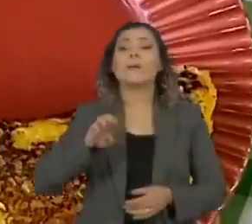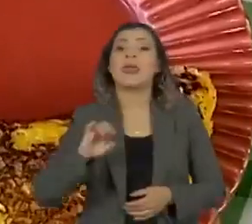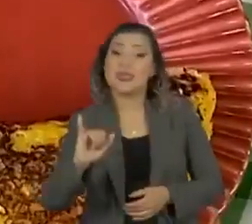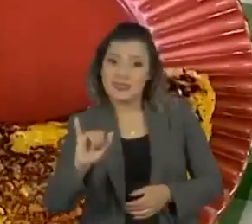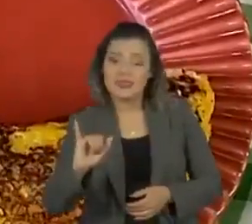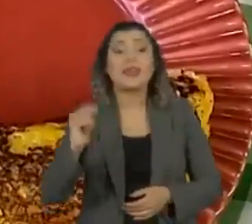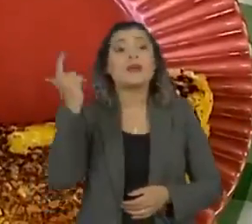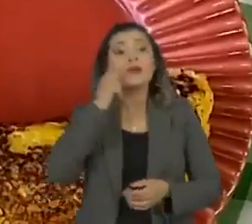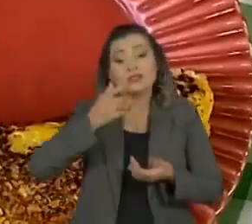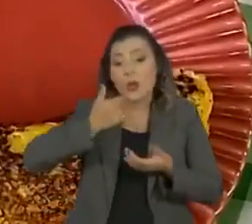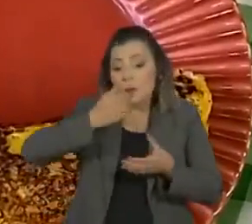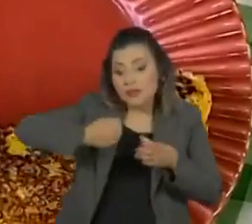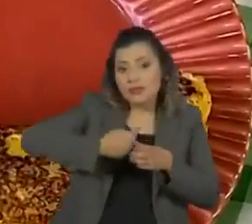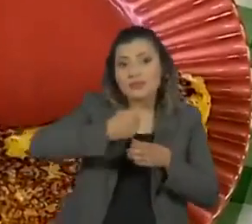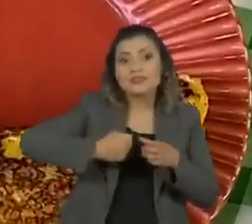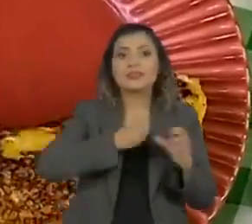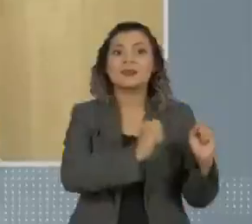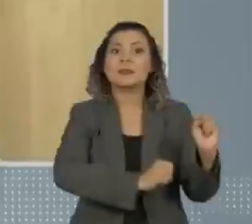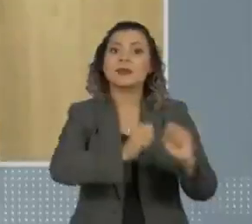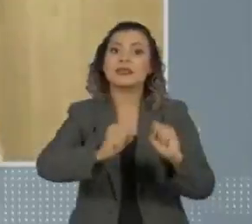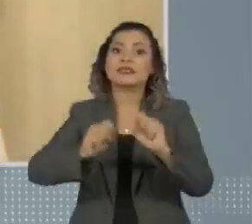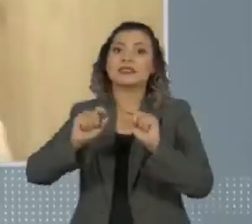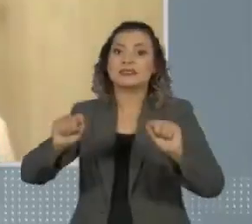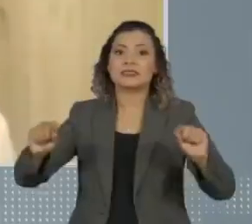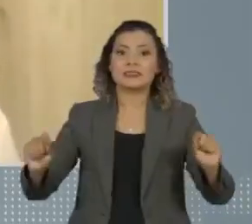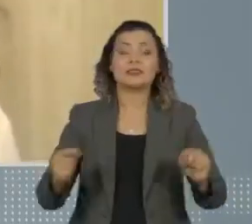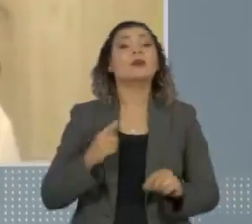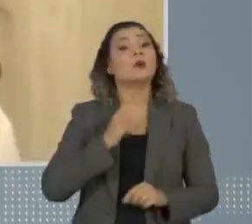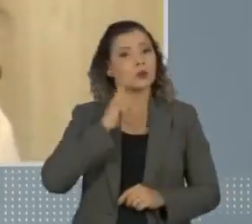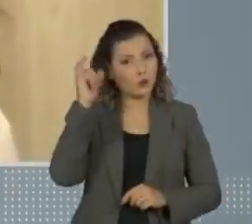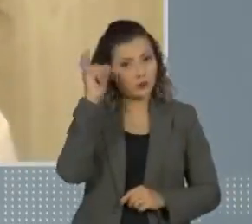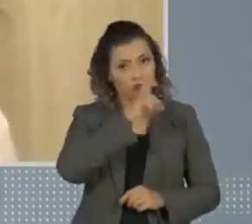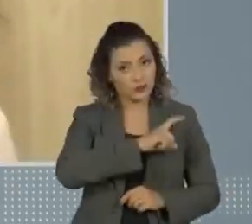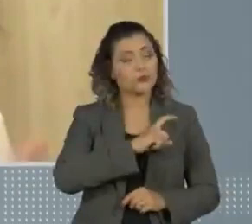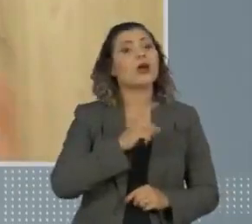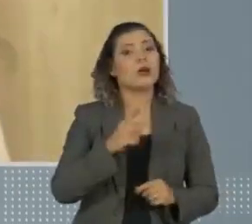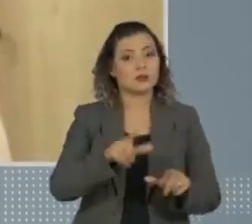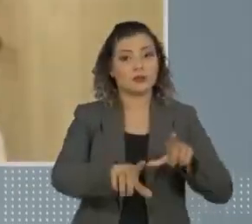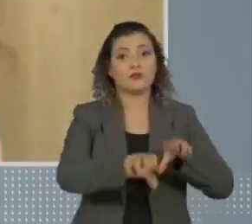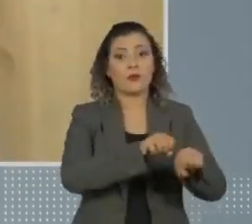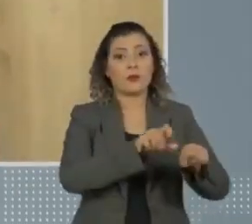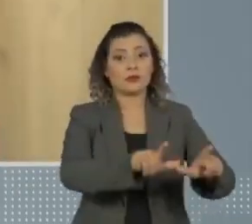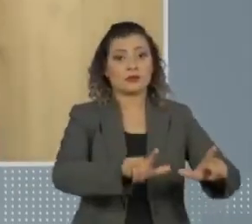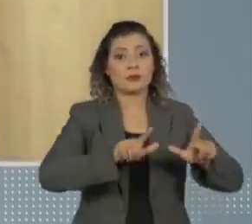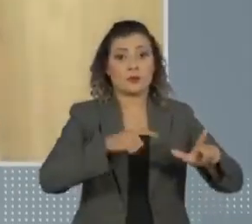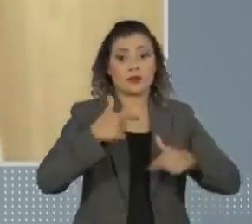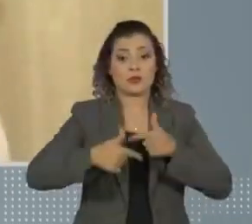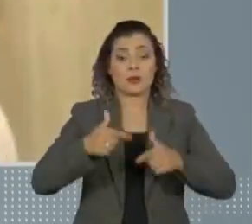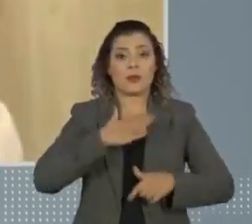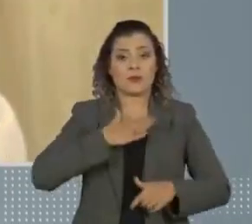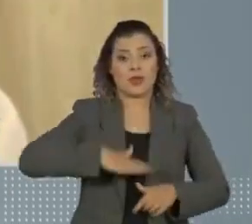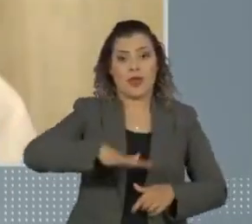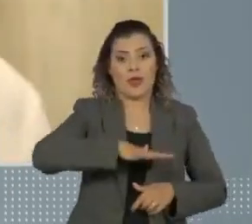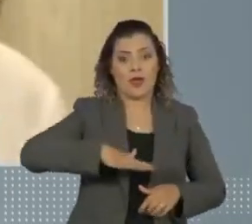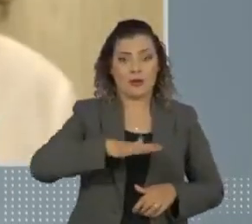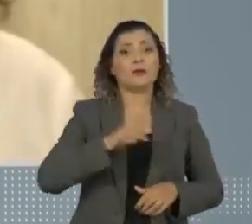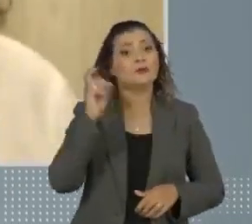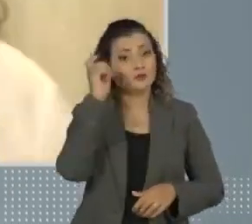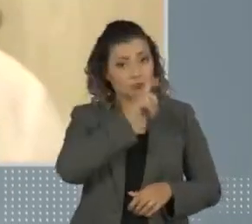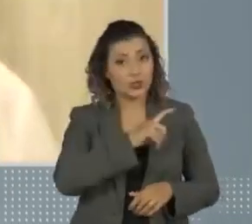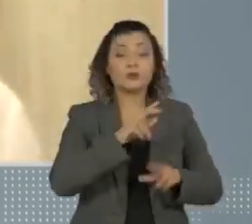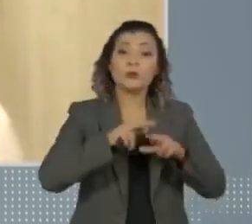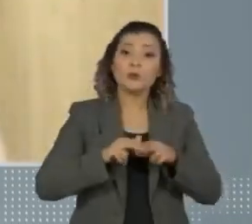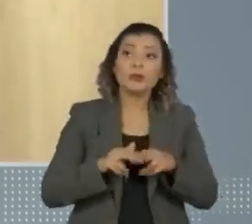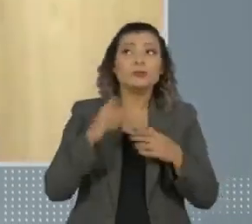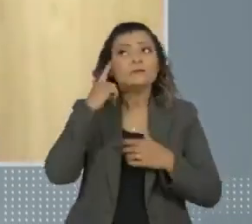e faz comida para grandes empresas. Tem muita dificuldade para validar o diploma para trabalhar na própria área. E aí para não ficar no